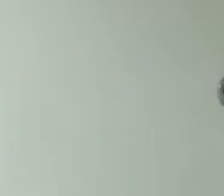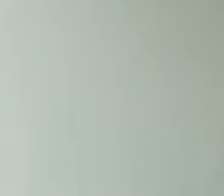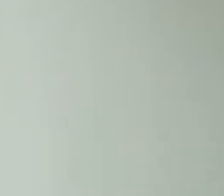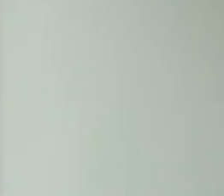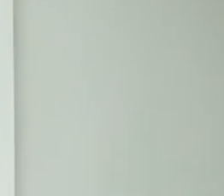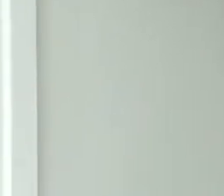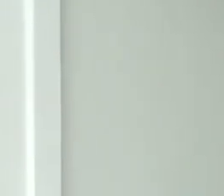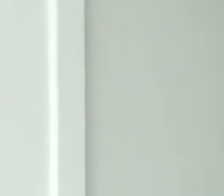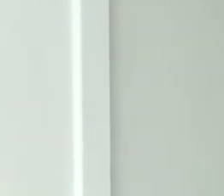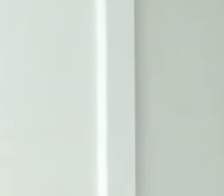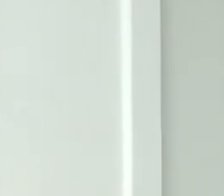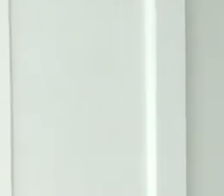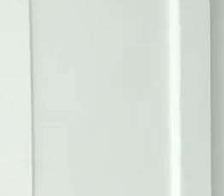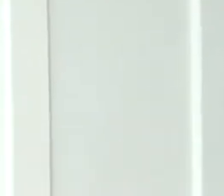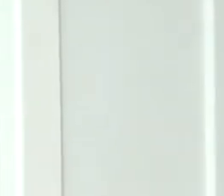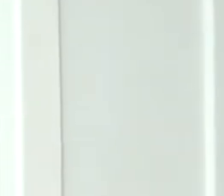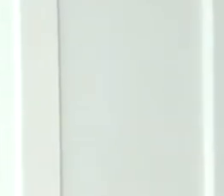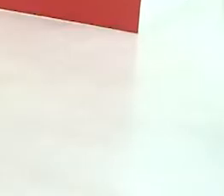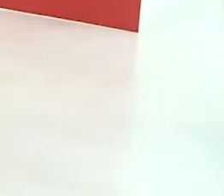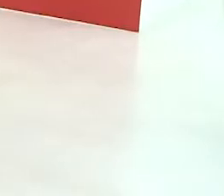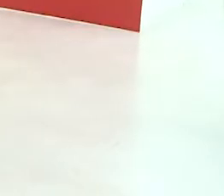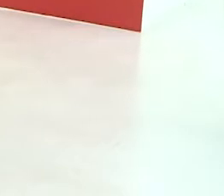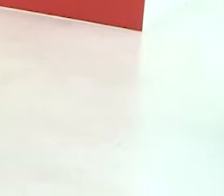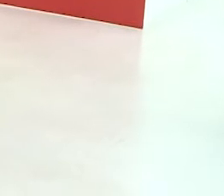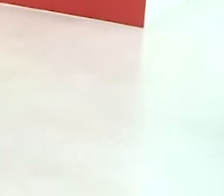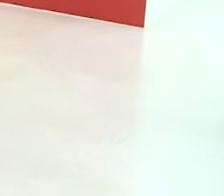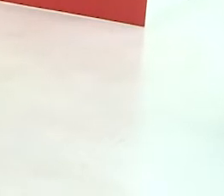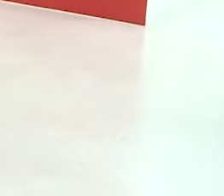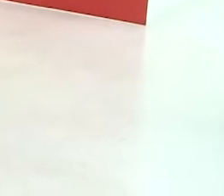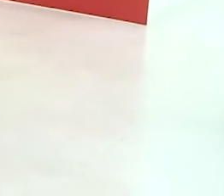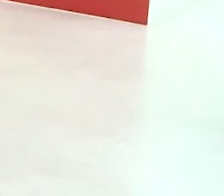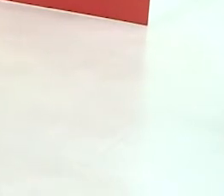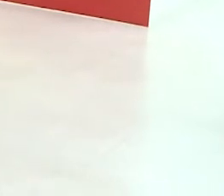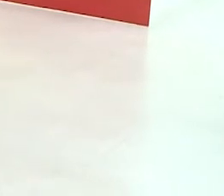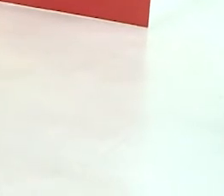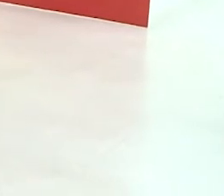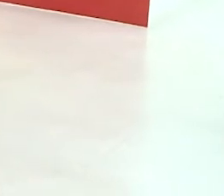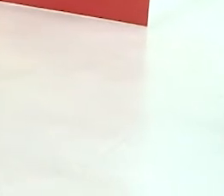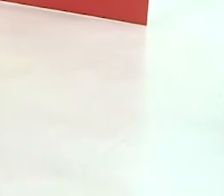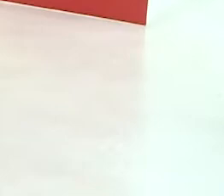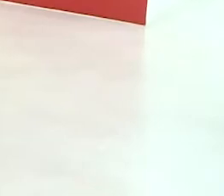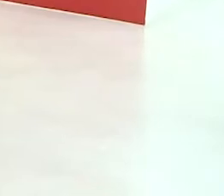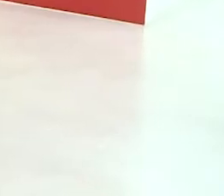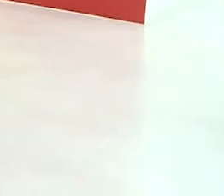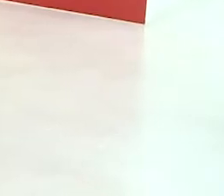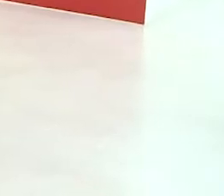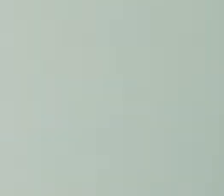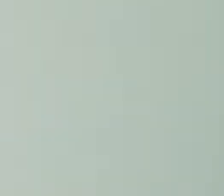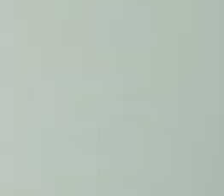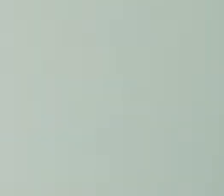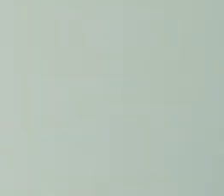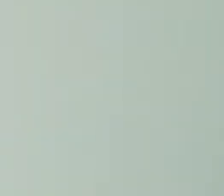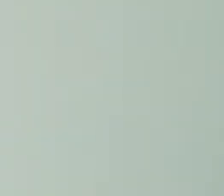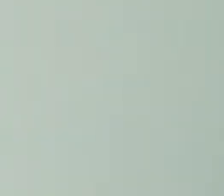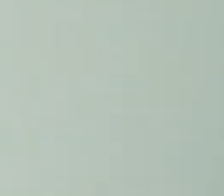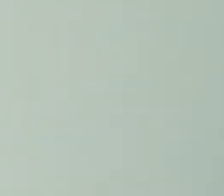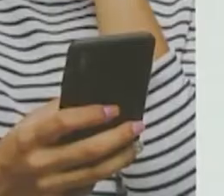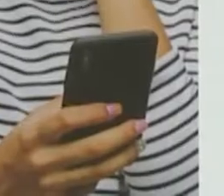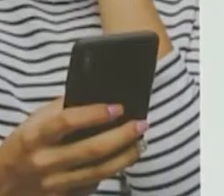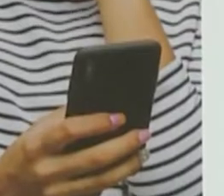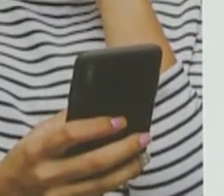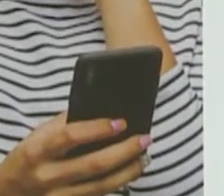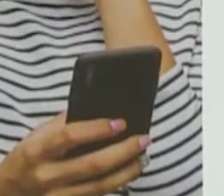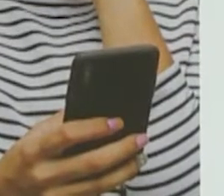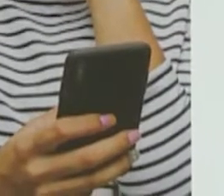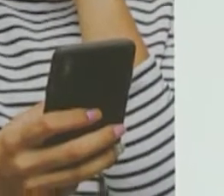de apoio a egressas e apenadas e de mediação e humanização para mulheres. E mais, o Zap Delas,